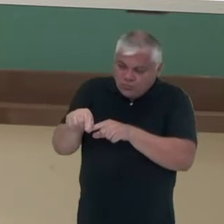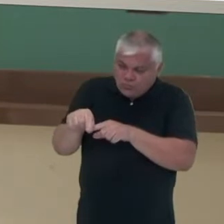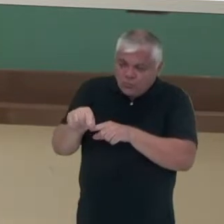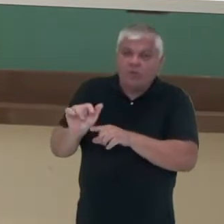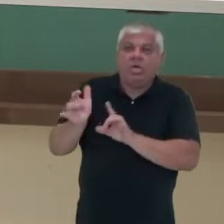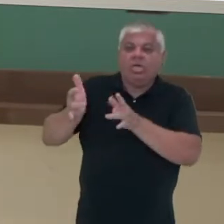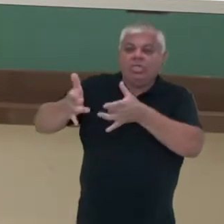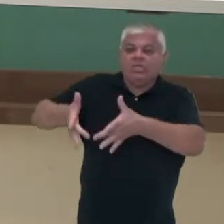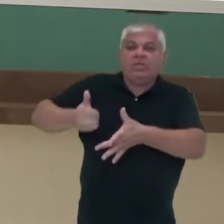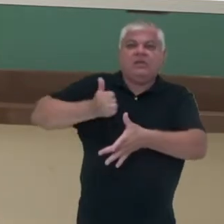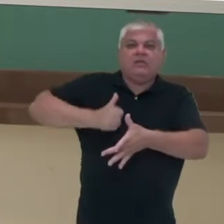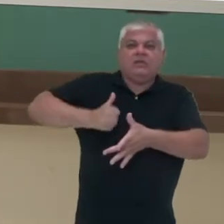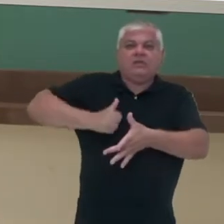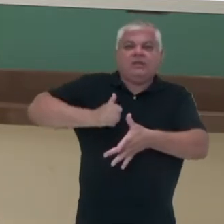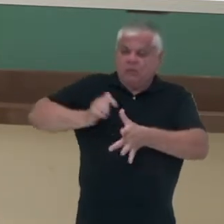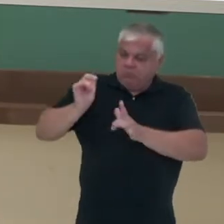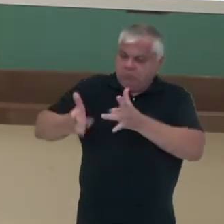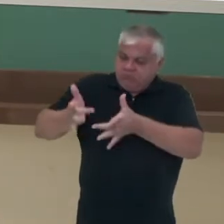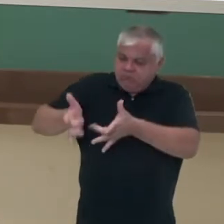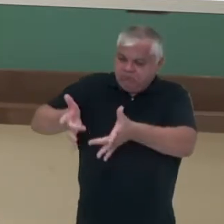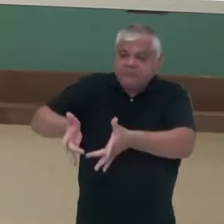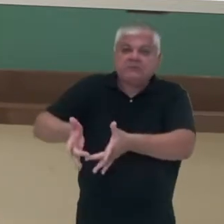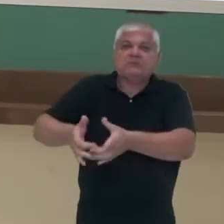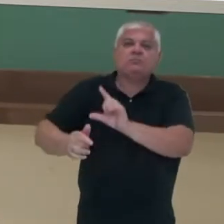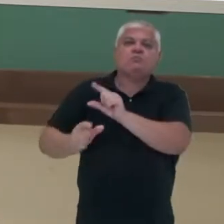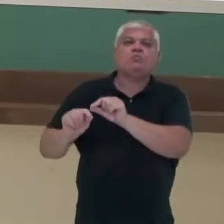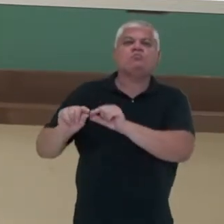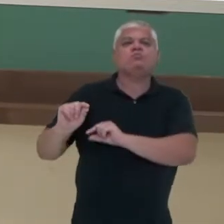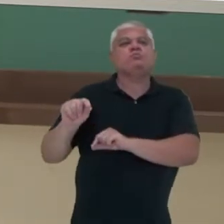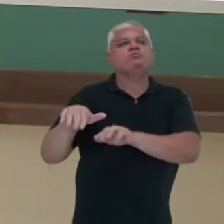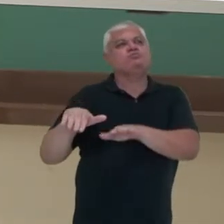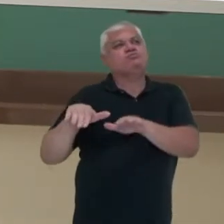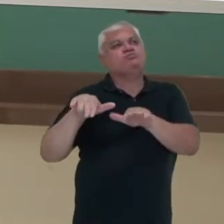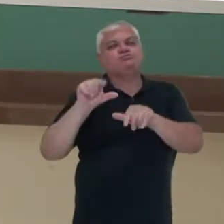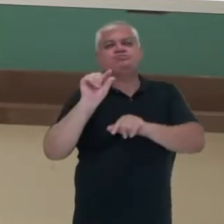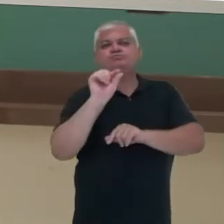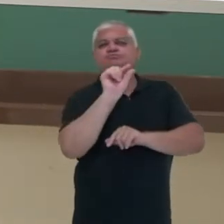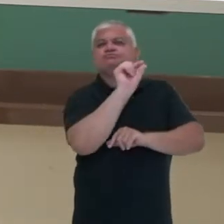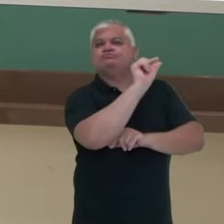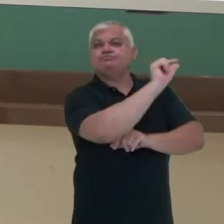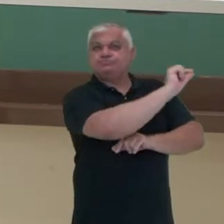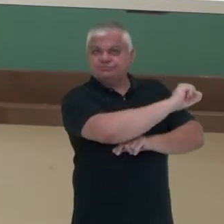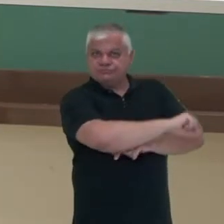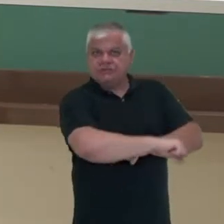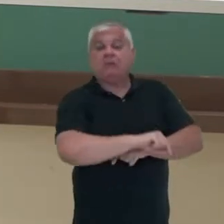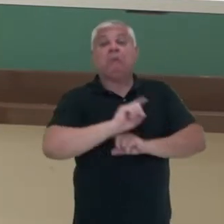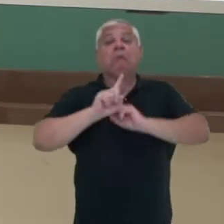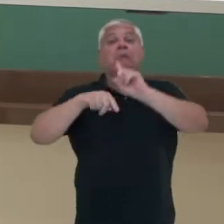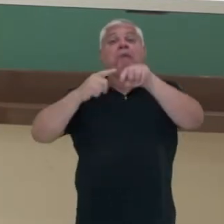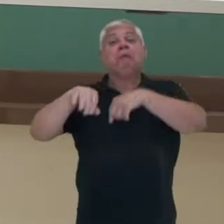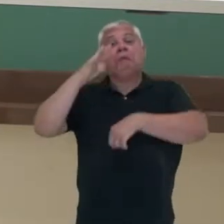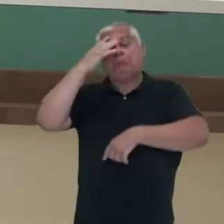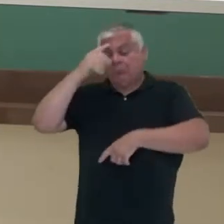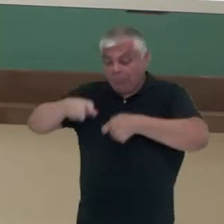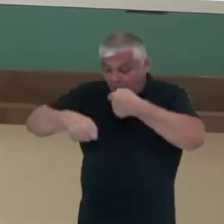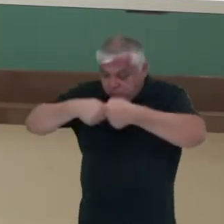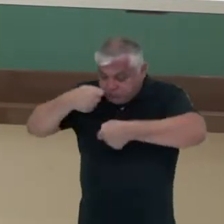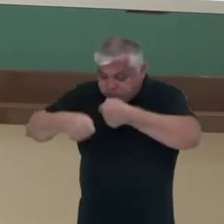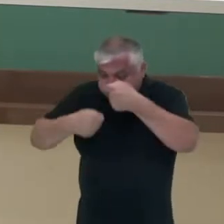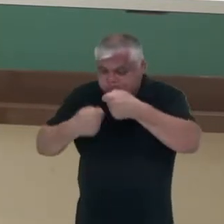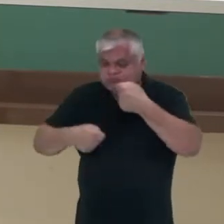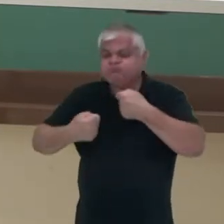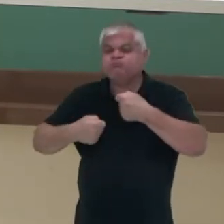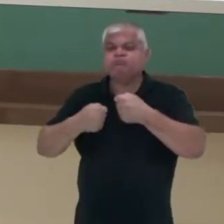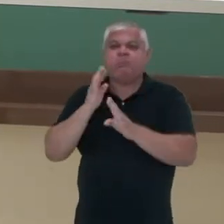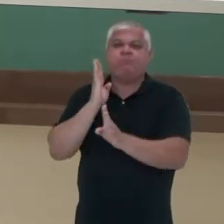deixar as fezes dele ali, fezes contaminadas. E claro, se consumido este alimento, a pessoa